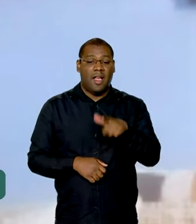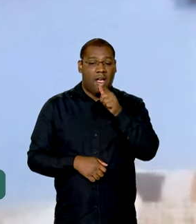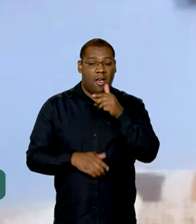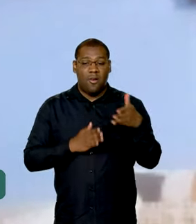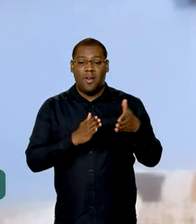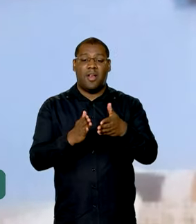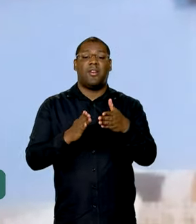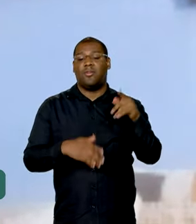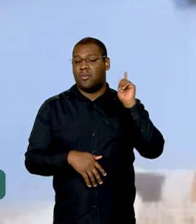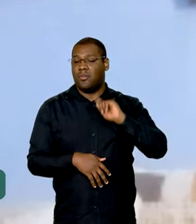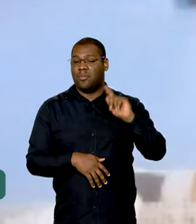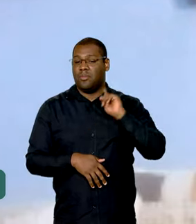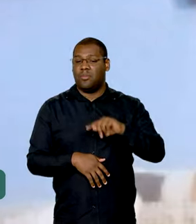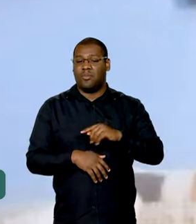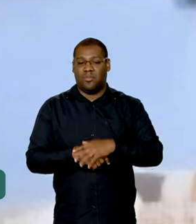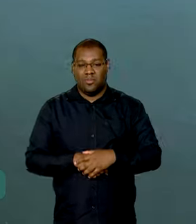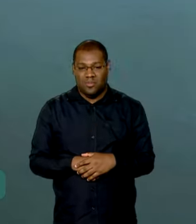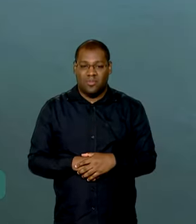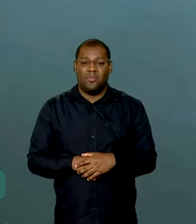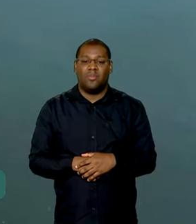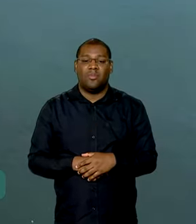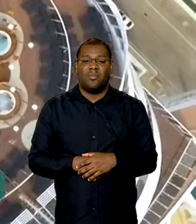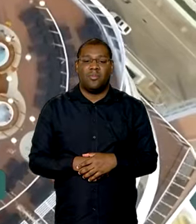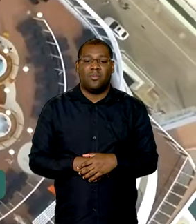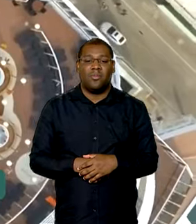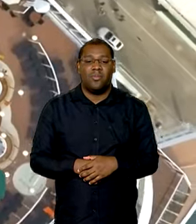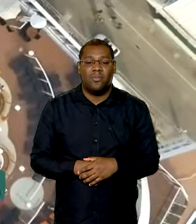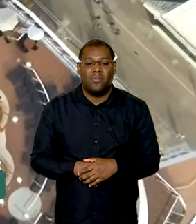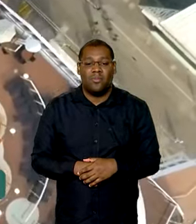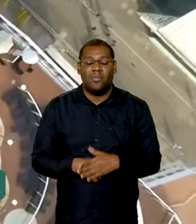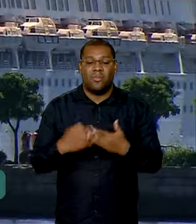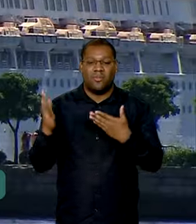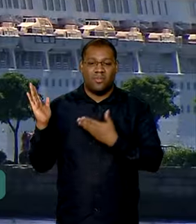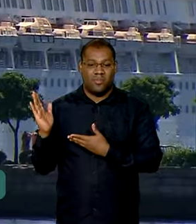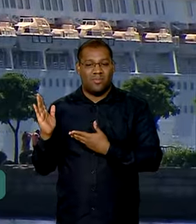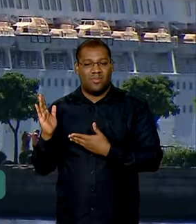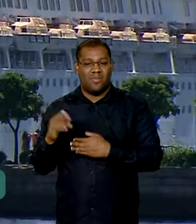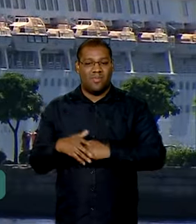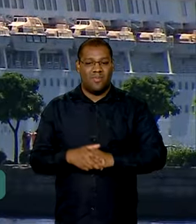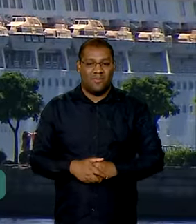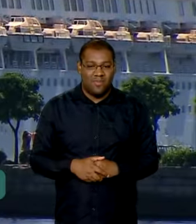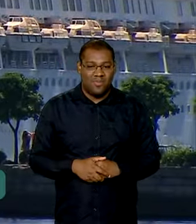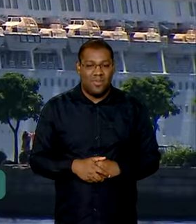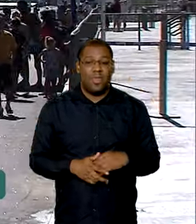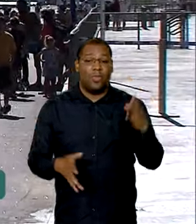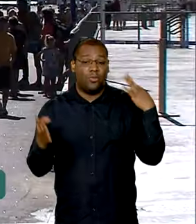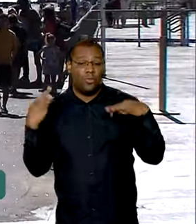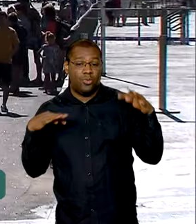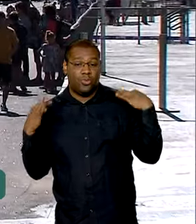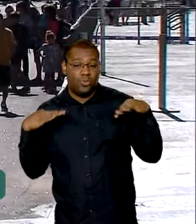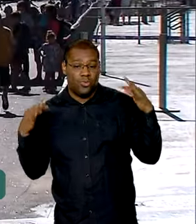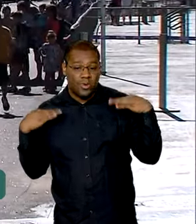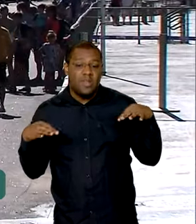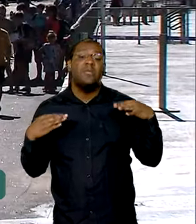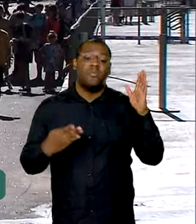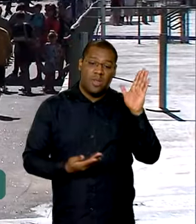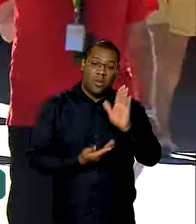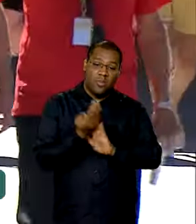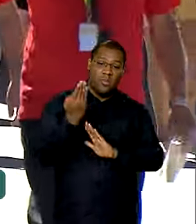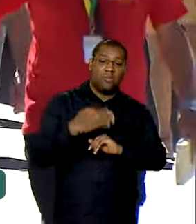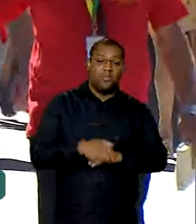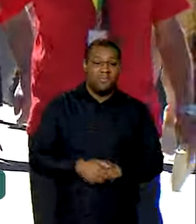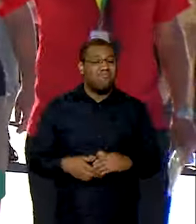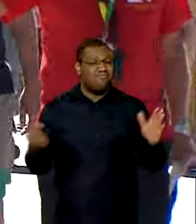E agora estou com o de Noronha em junho. O crescimento foi verificado não só no turismo interno. O período